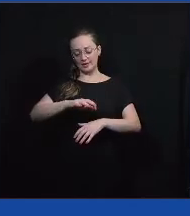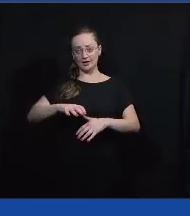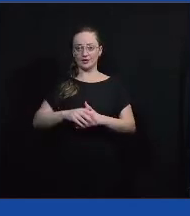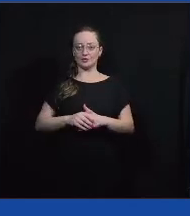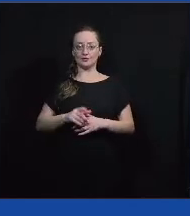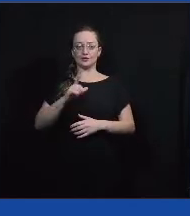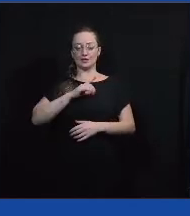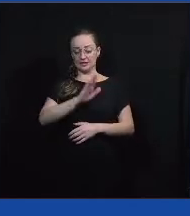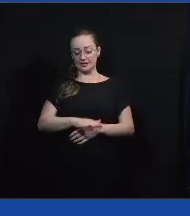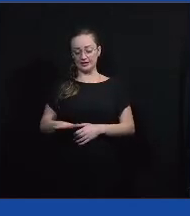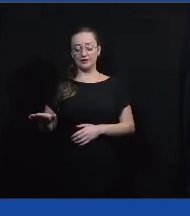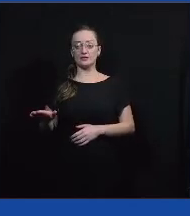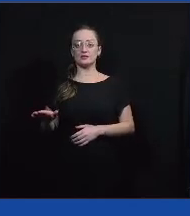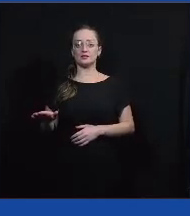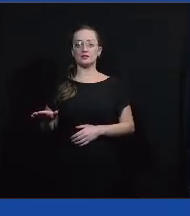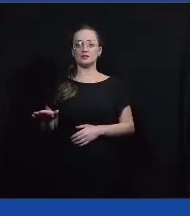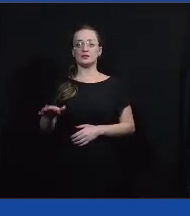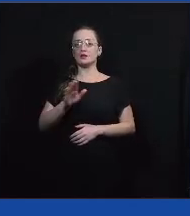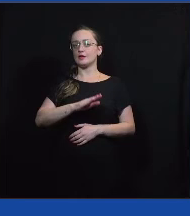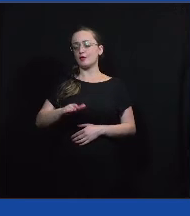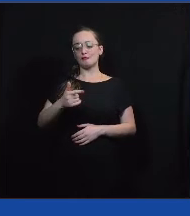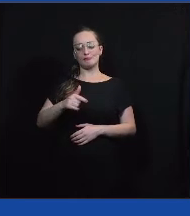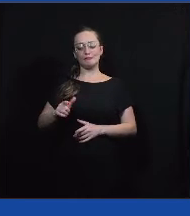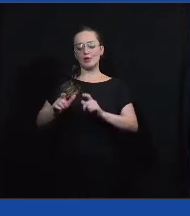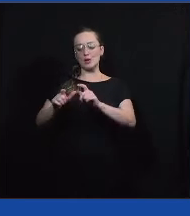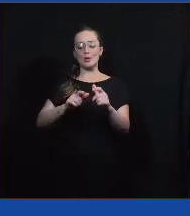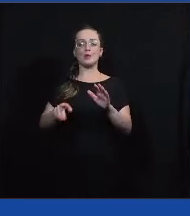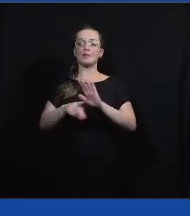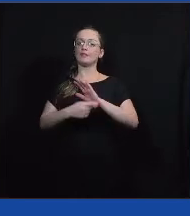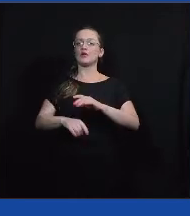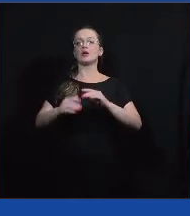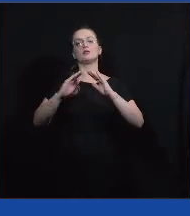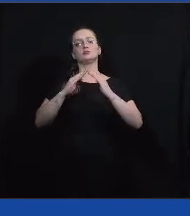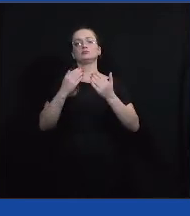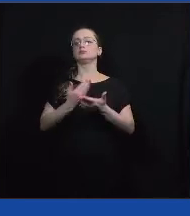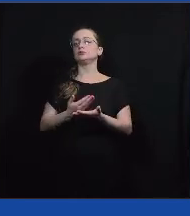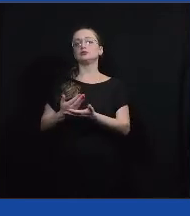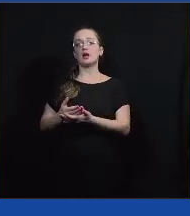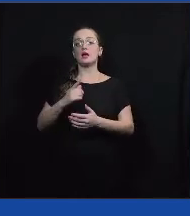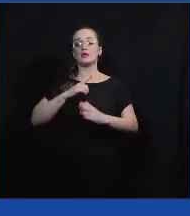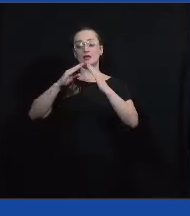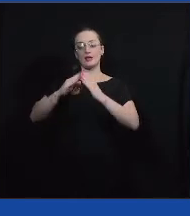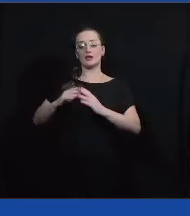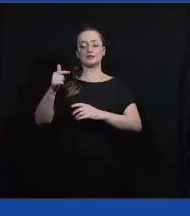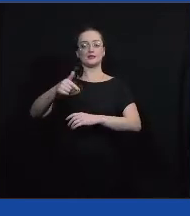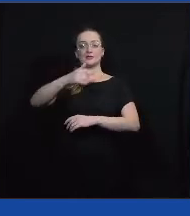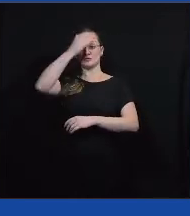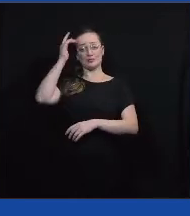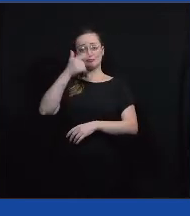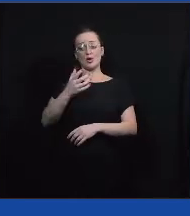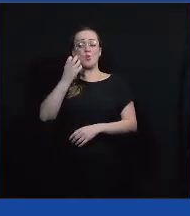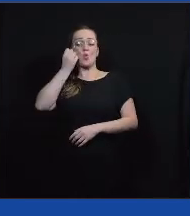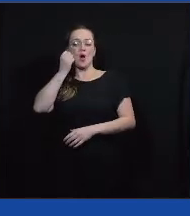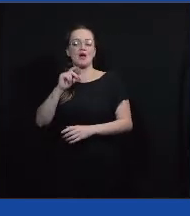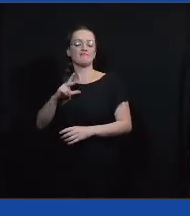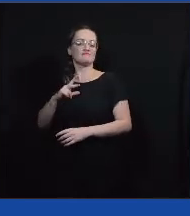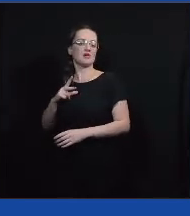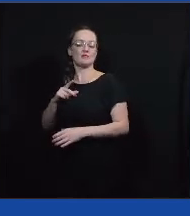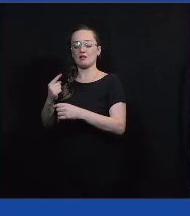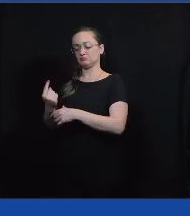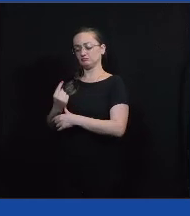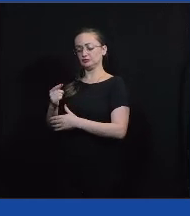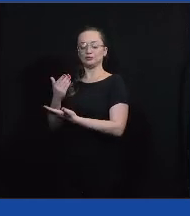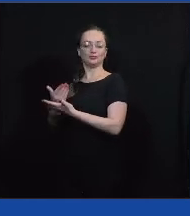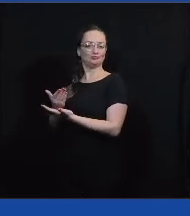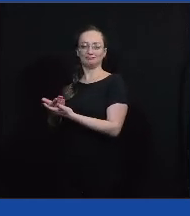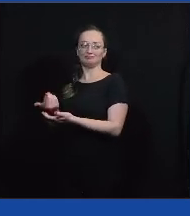crianças que elas não têm um ambiente para estudar. às vezes, mora numa casa com sete pessoas, ela não vai ter um quarto para ficar sozinha